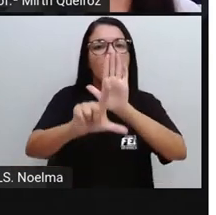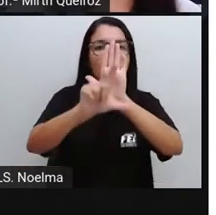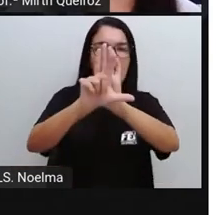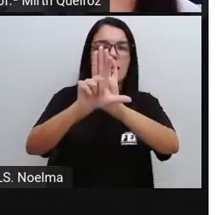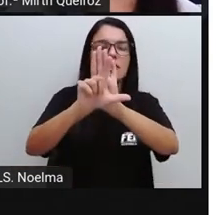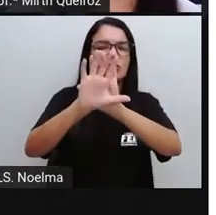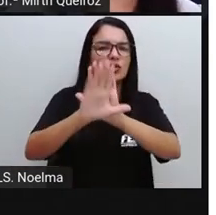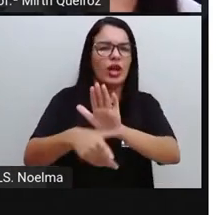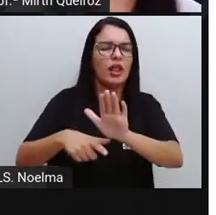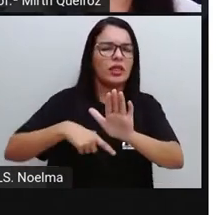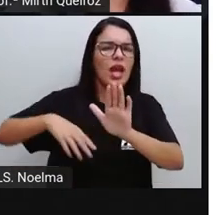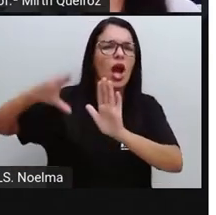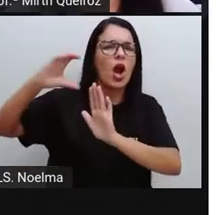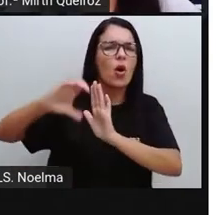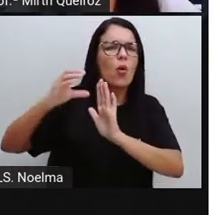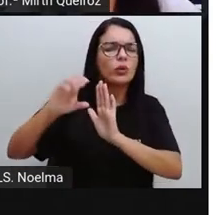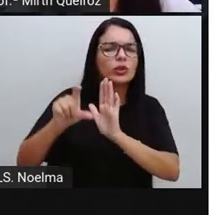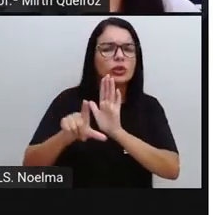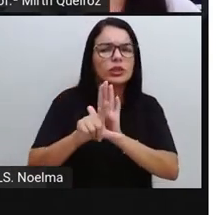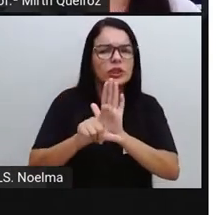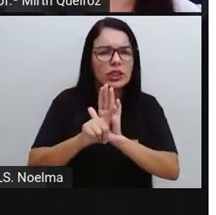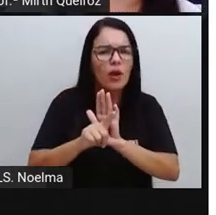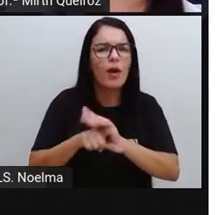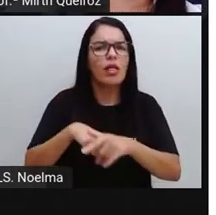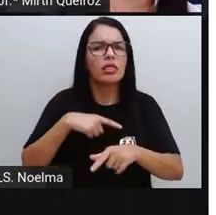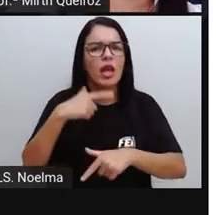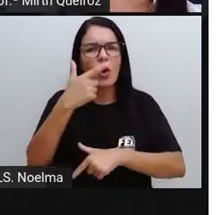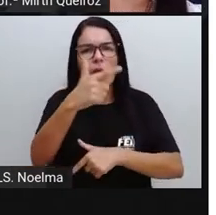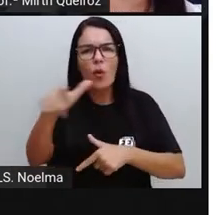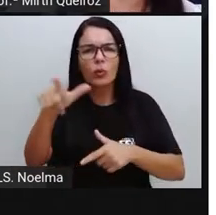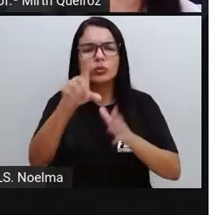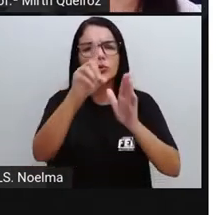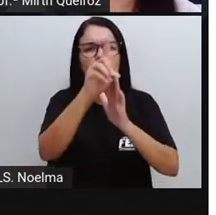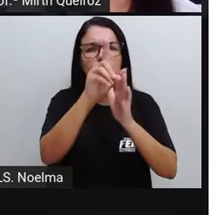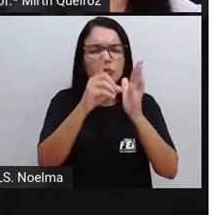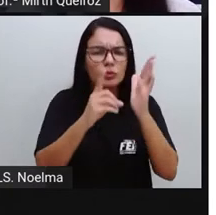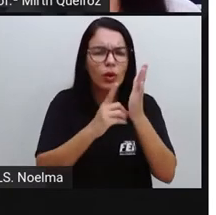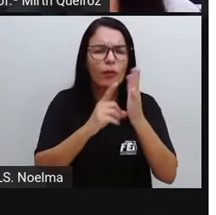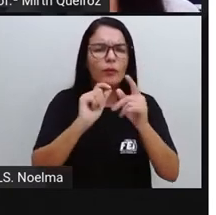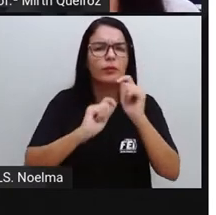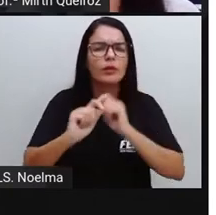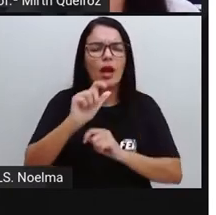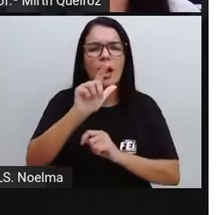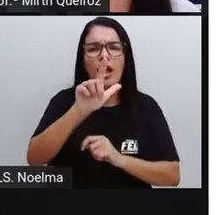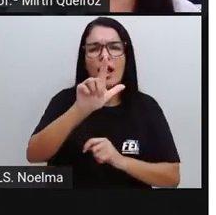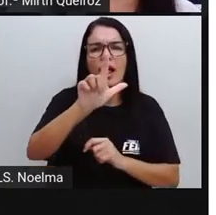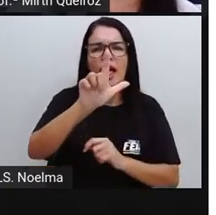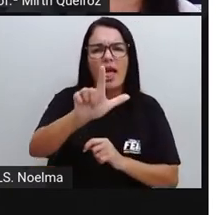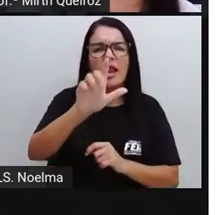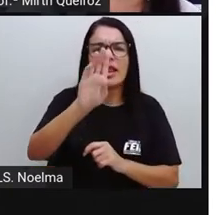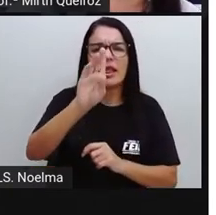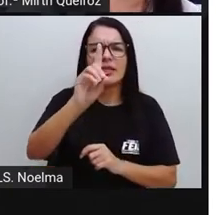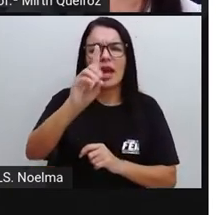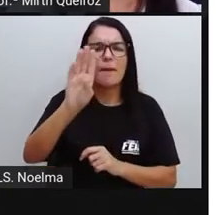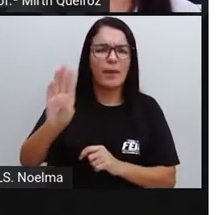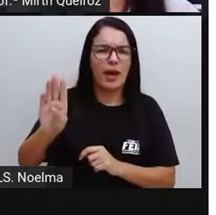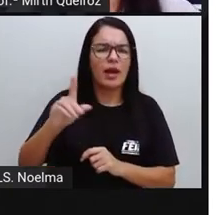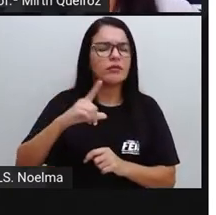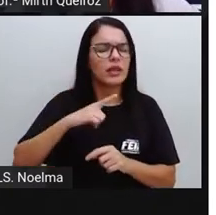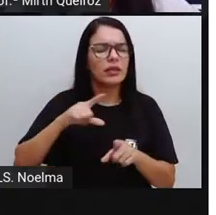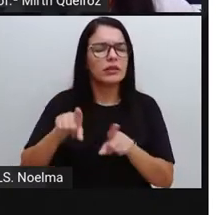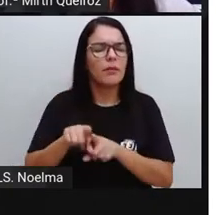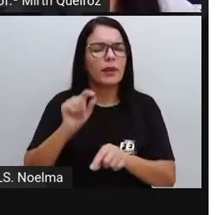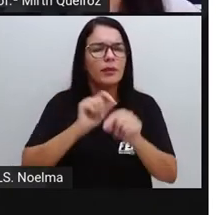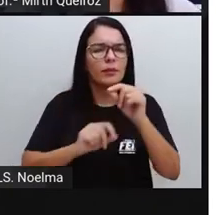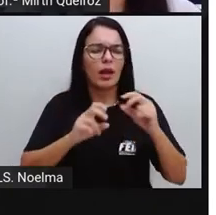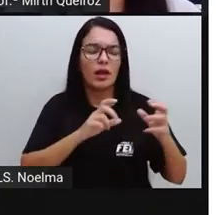a gente tem E além da Constituição nós temos um outro documento Que é a LDB, a Lei de Direitos e Bases Assim como a gente também tem em relação